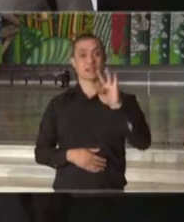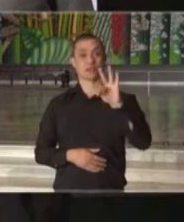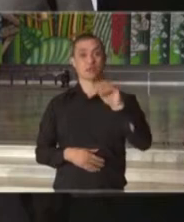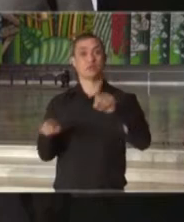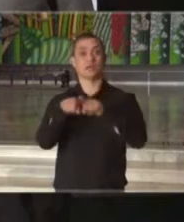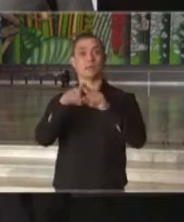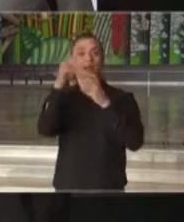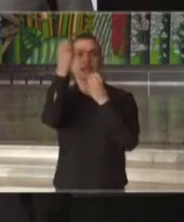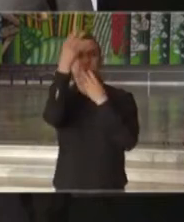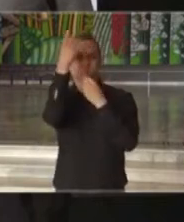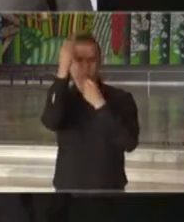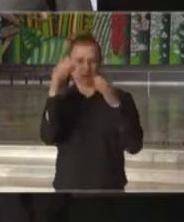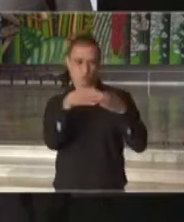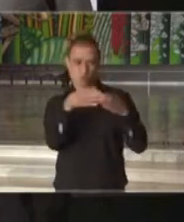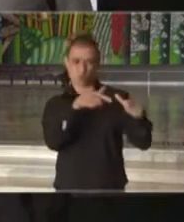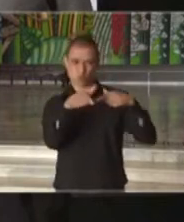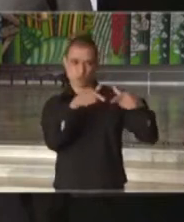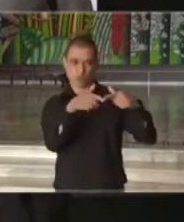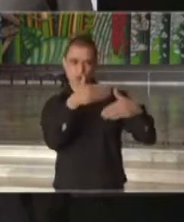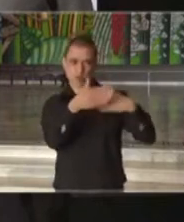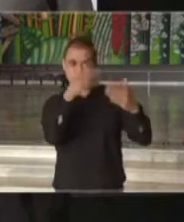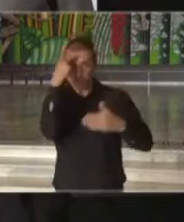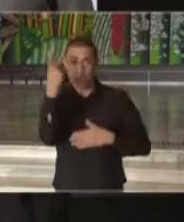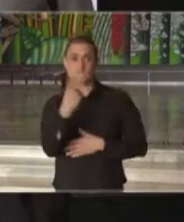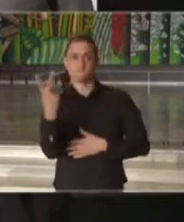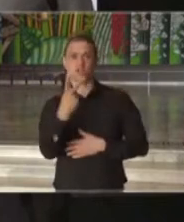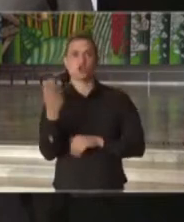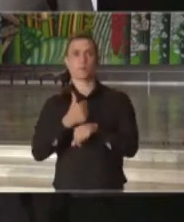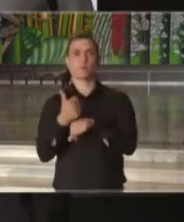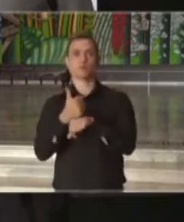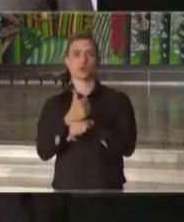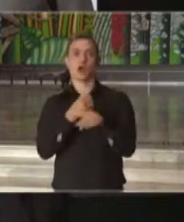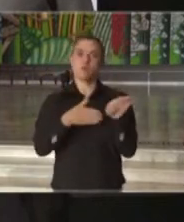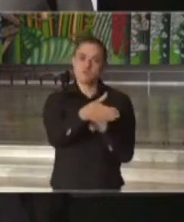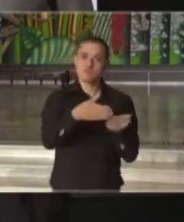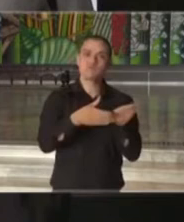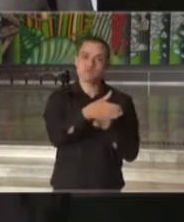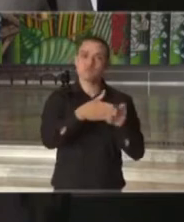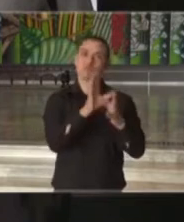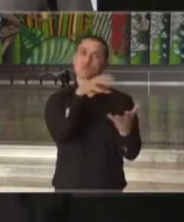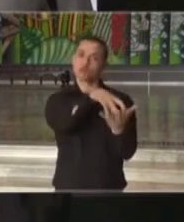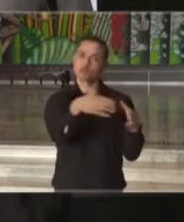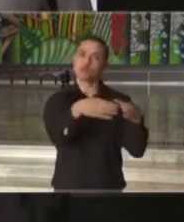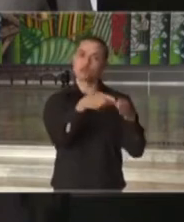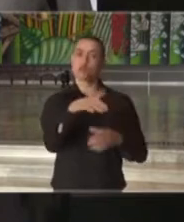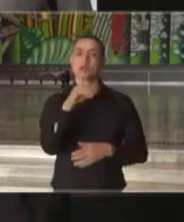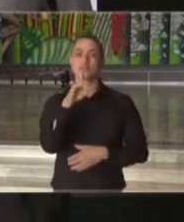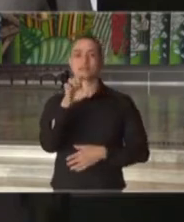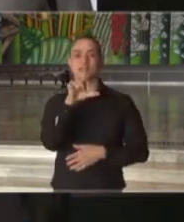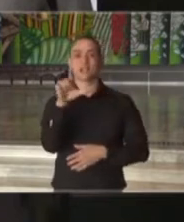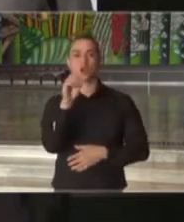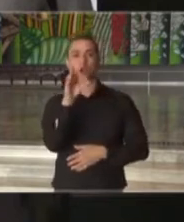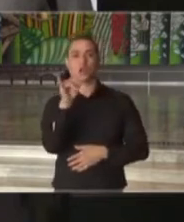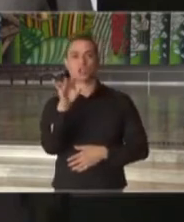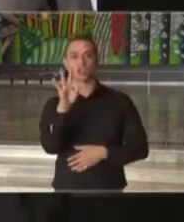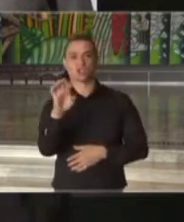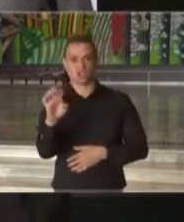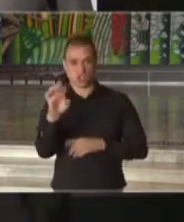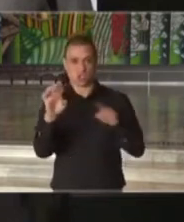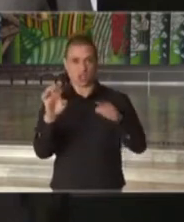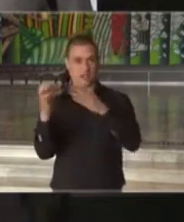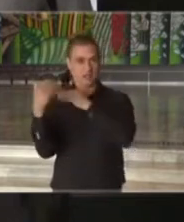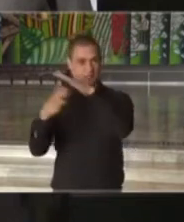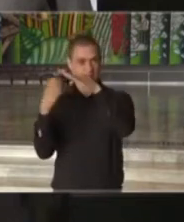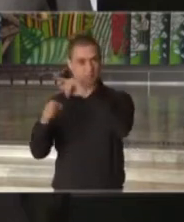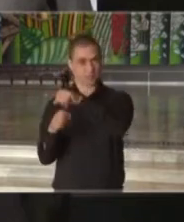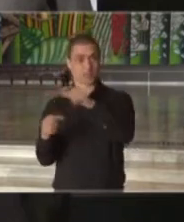processadas por um grupo de trabalho com 22 profissionais da consultoria da Deloitte, ao lado daqueles que são responsáveis